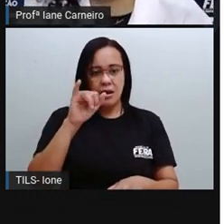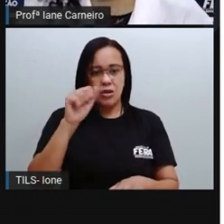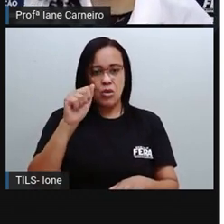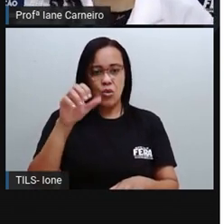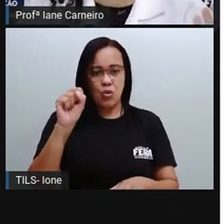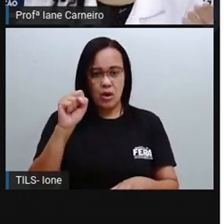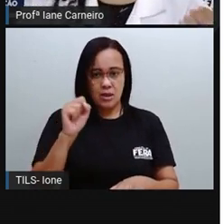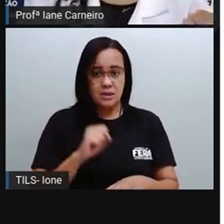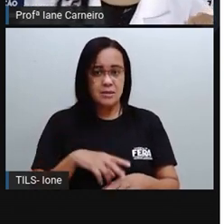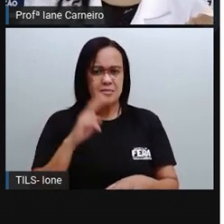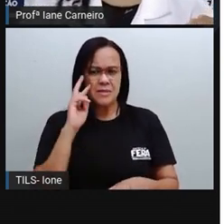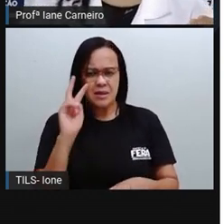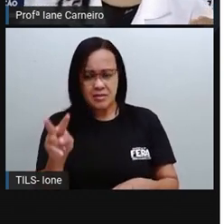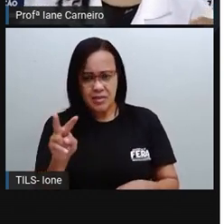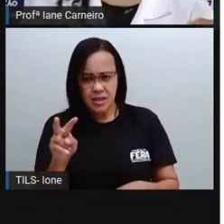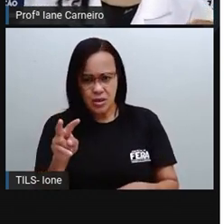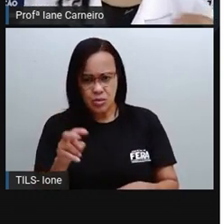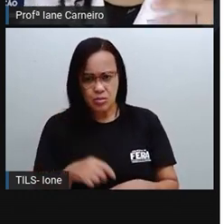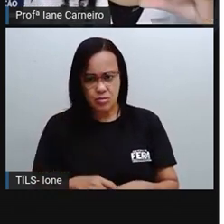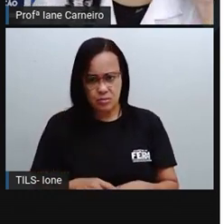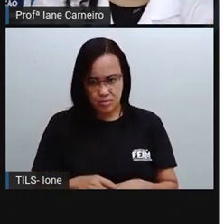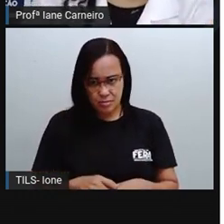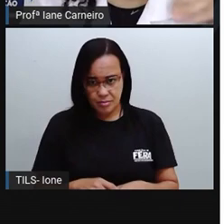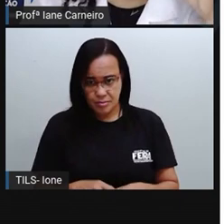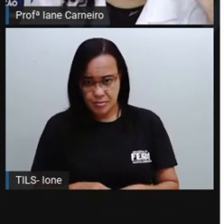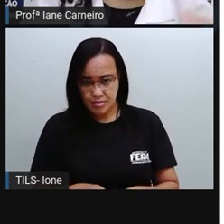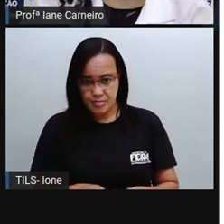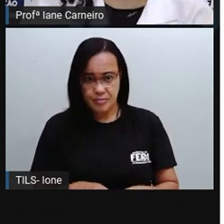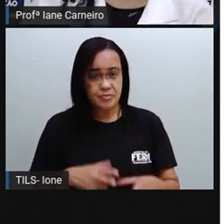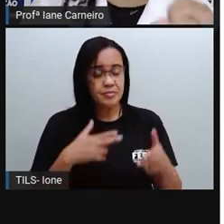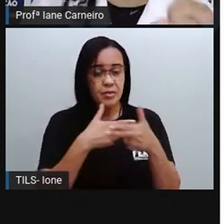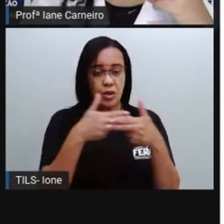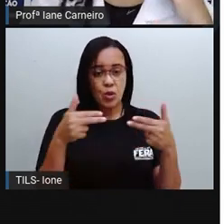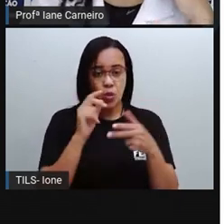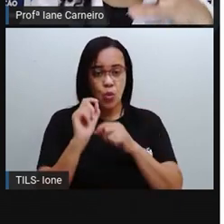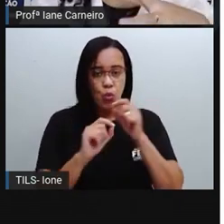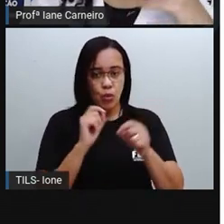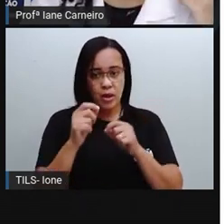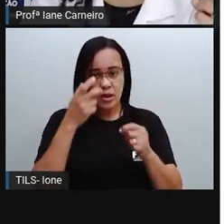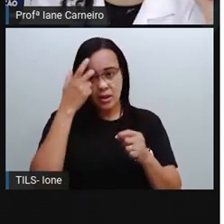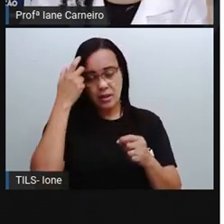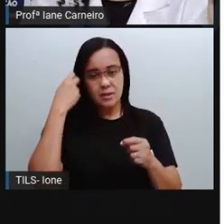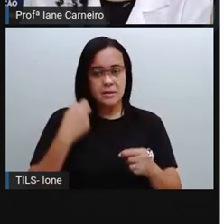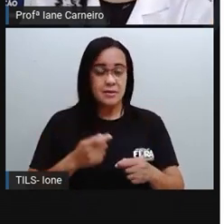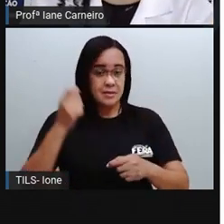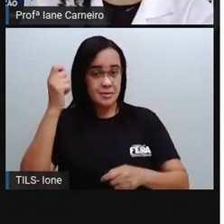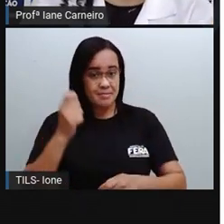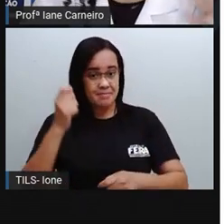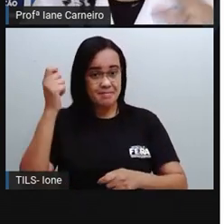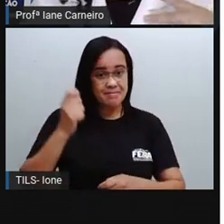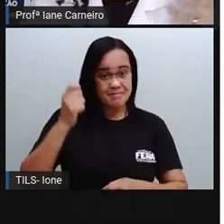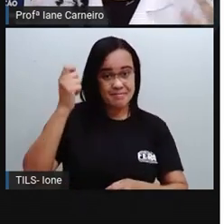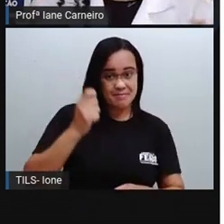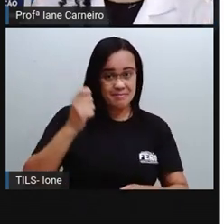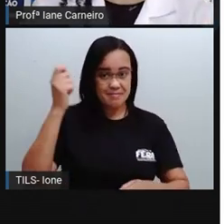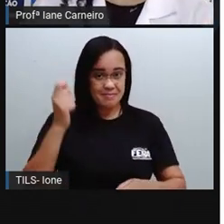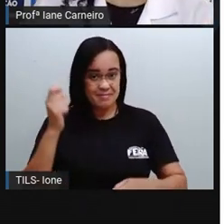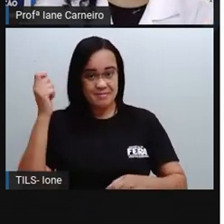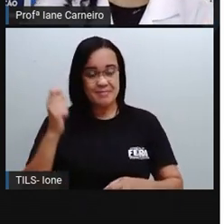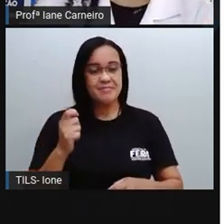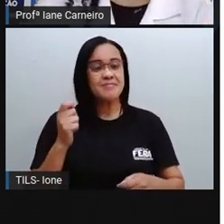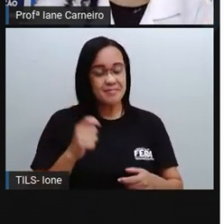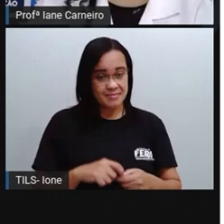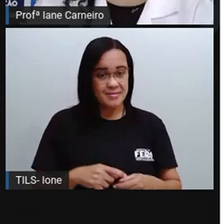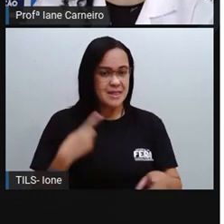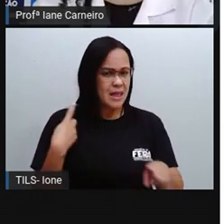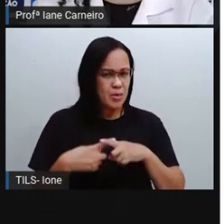imagem, ó, de um objeto, né? E a gente tem também as praias, né? O Alagoas é